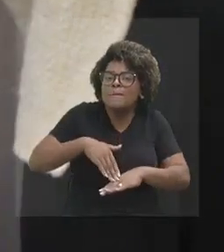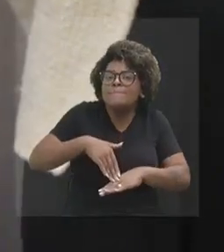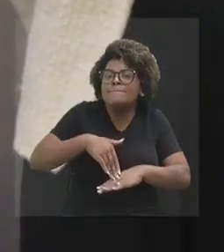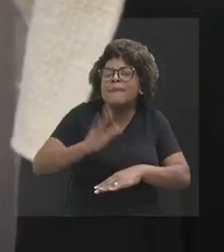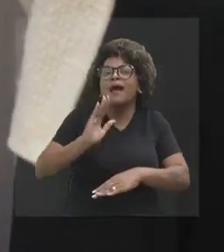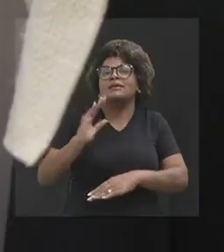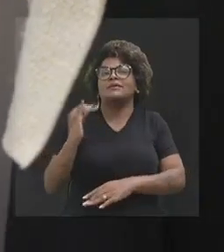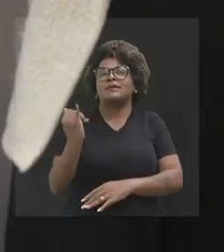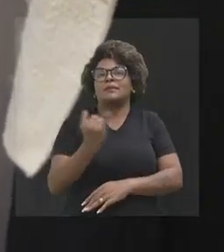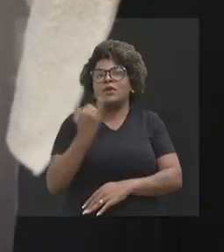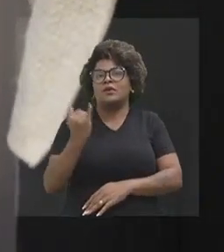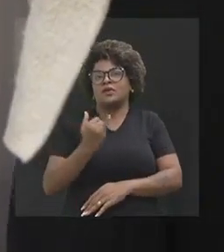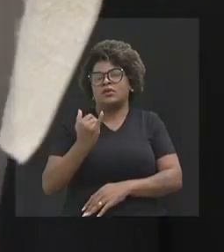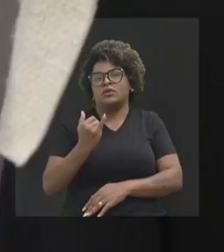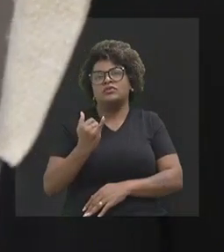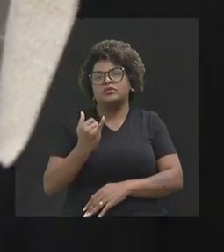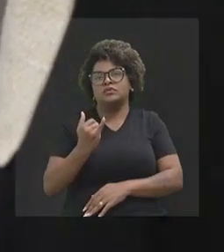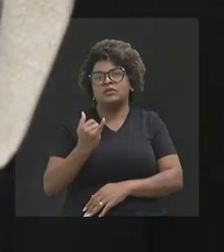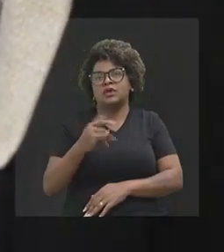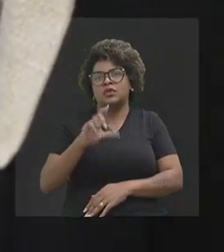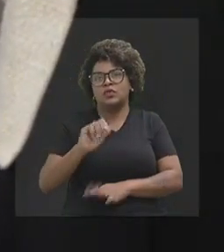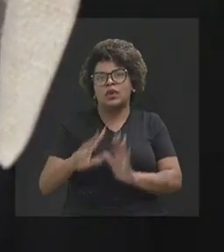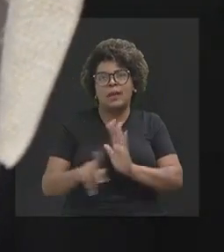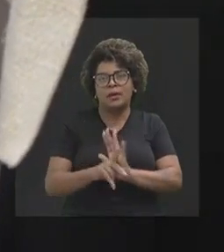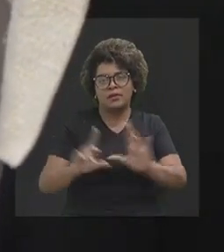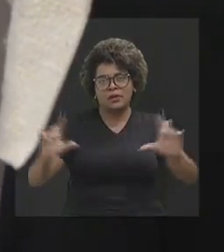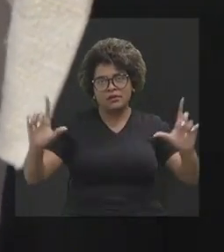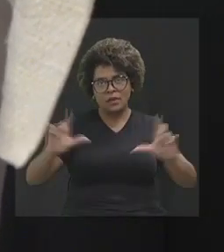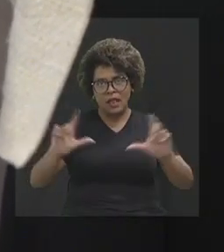do que a própria TV.